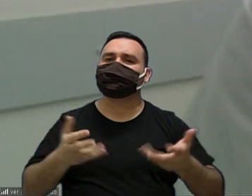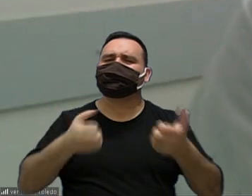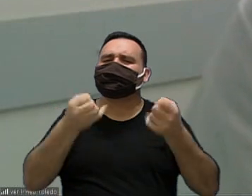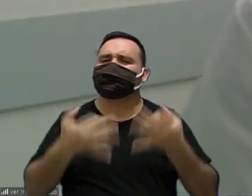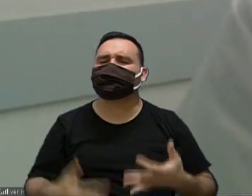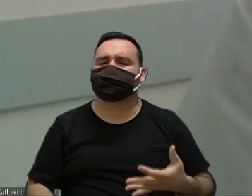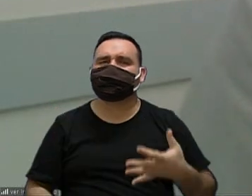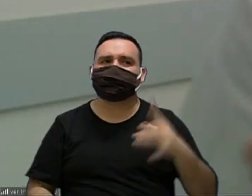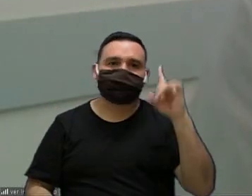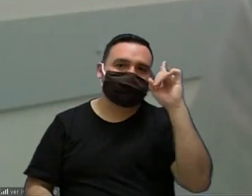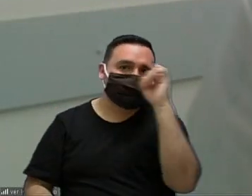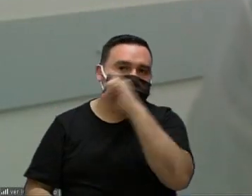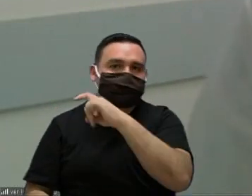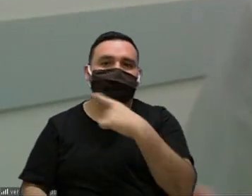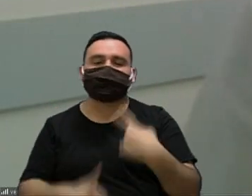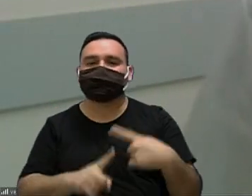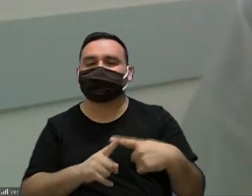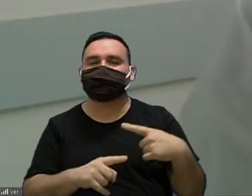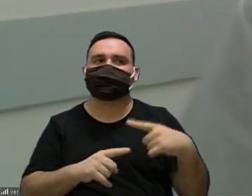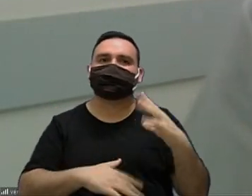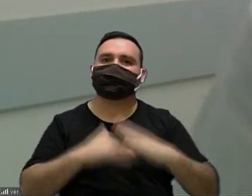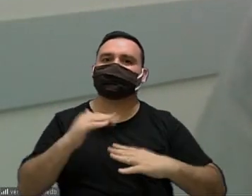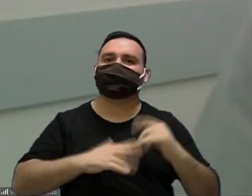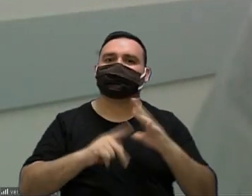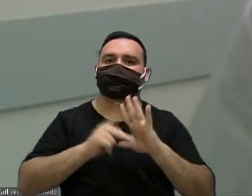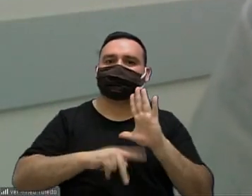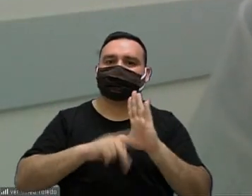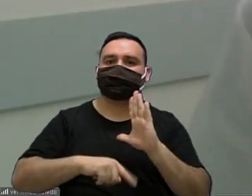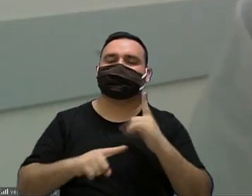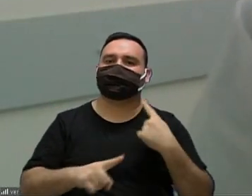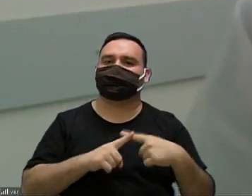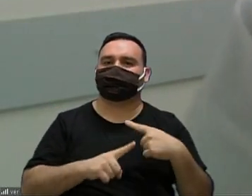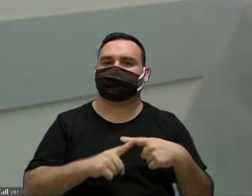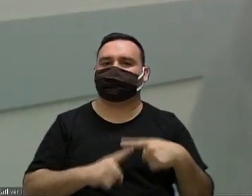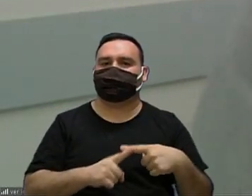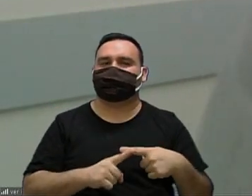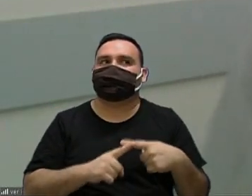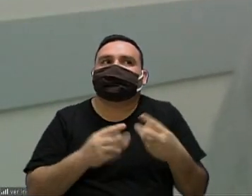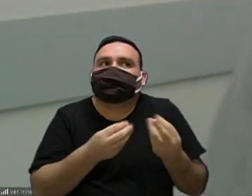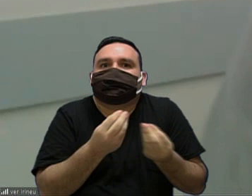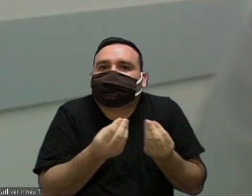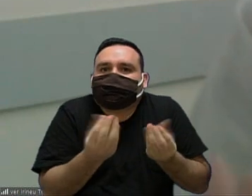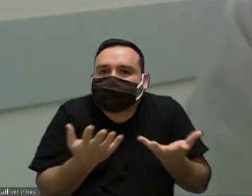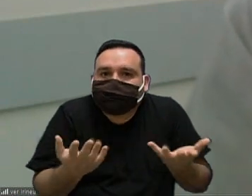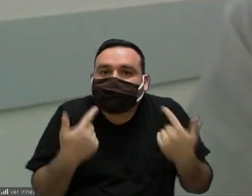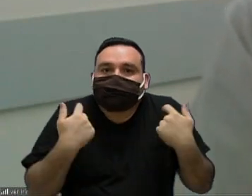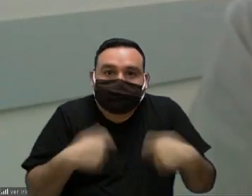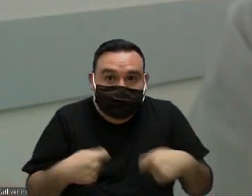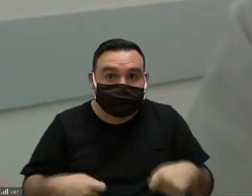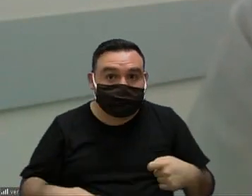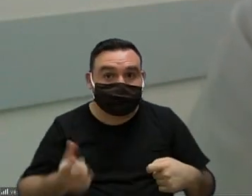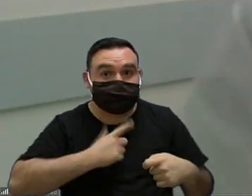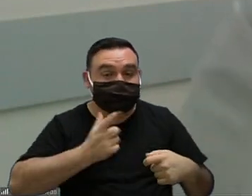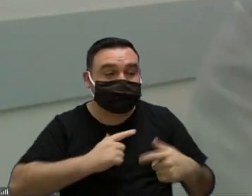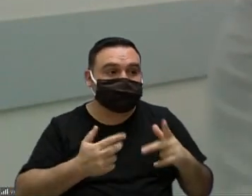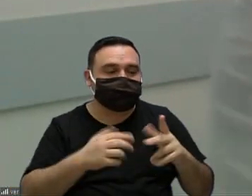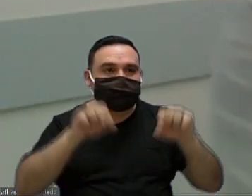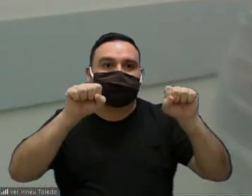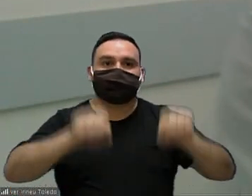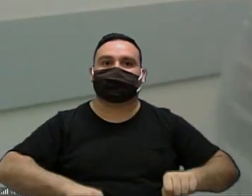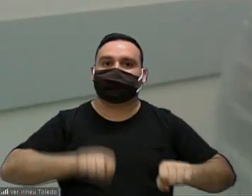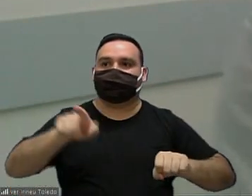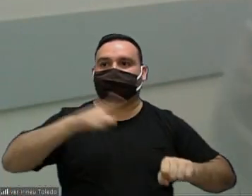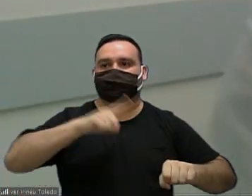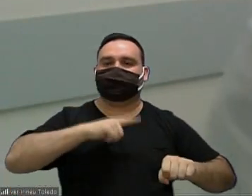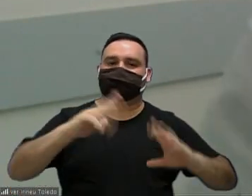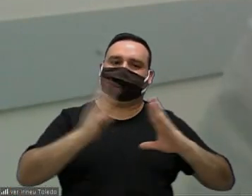tem dificuldade de colocar em prática o projeto porque como que vai fazer tem que ter alguma coisa que prove que